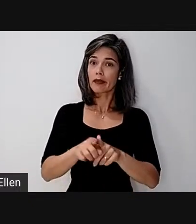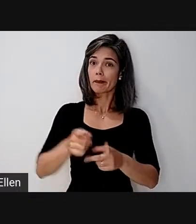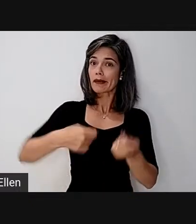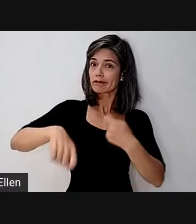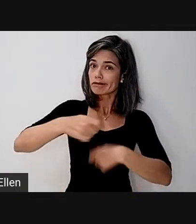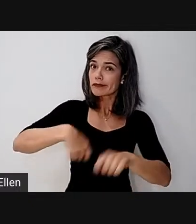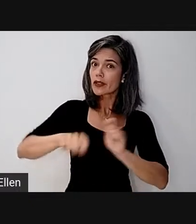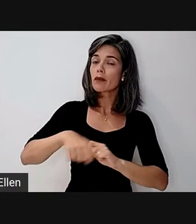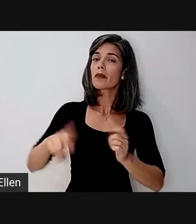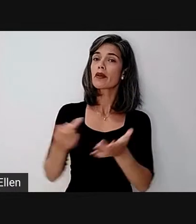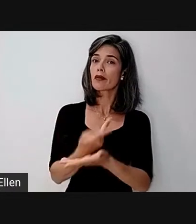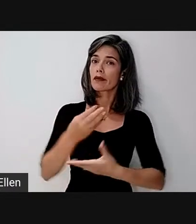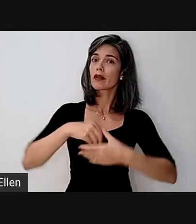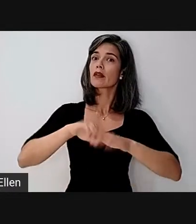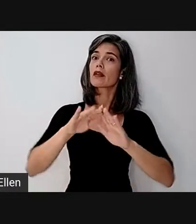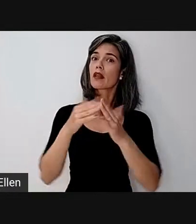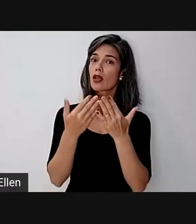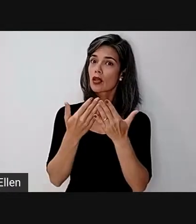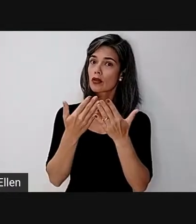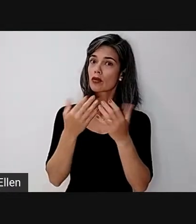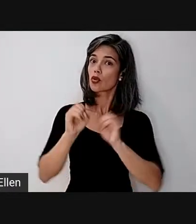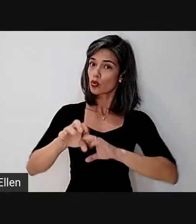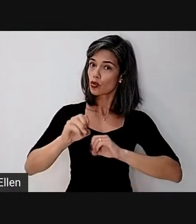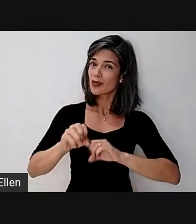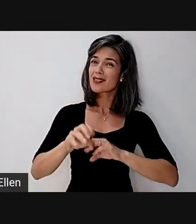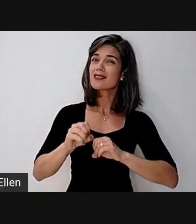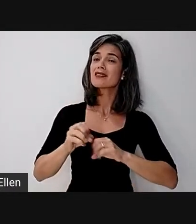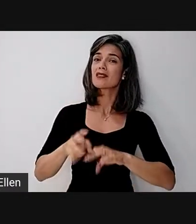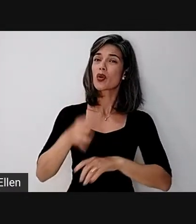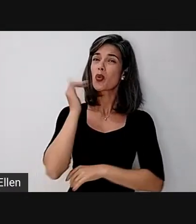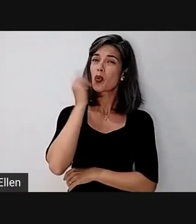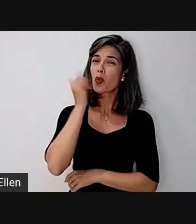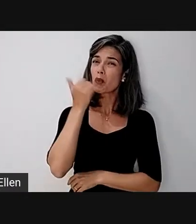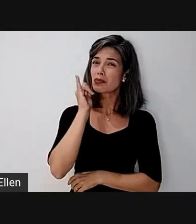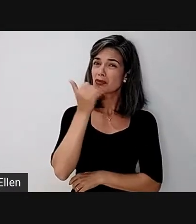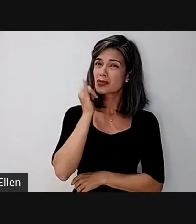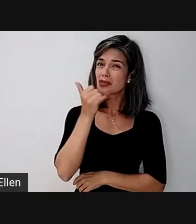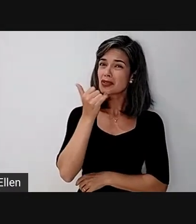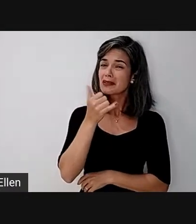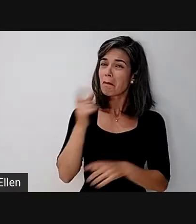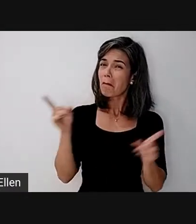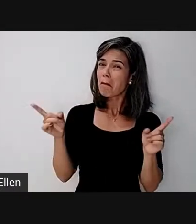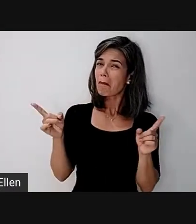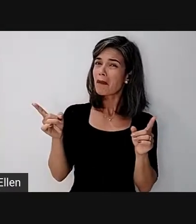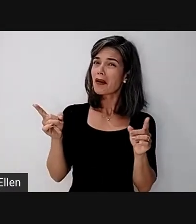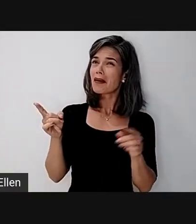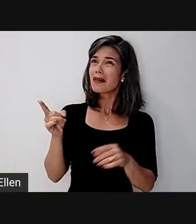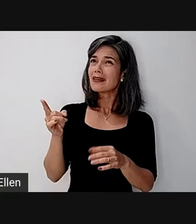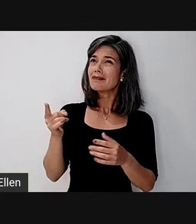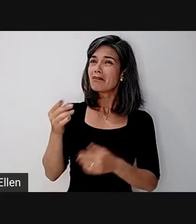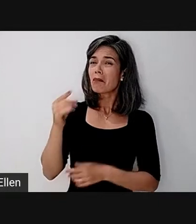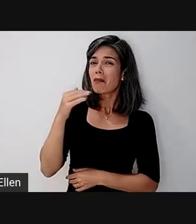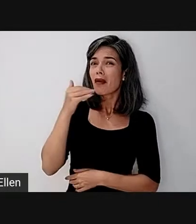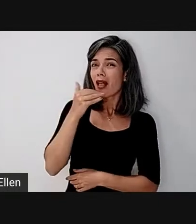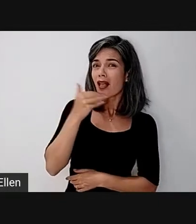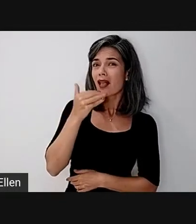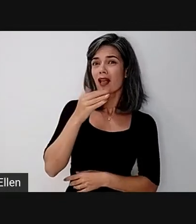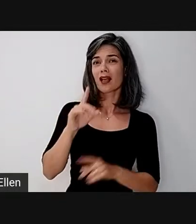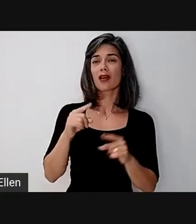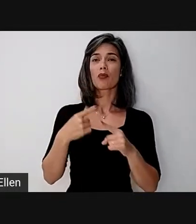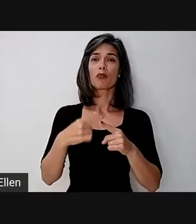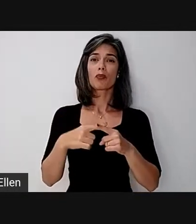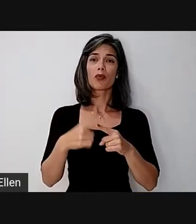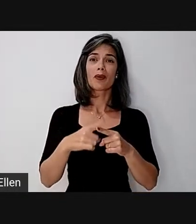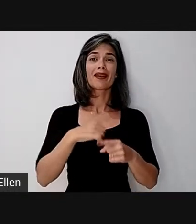no âmbito da formação, por meio de um diálogo cada vez mais estreito, em que essa função é planejada por grandes grupos